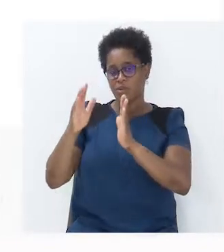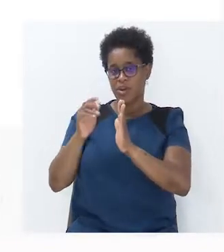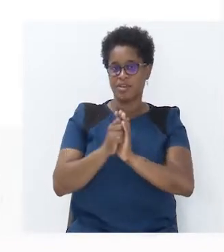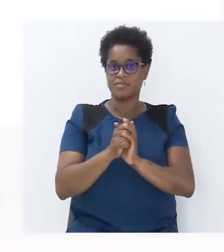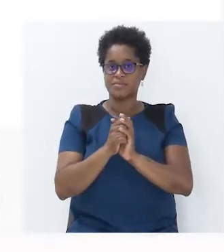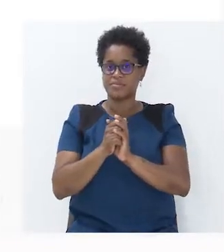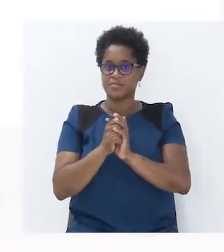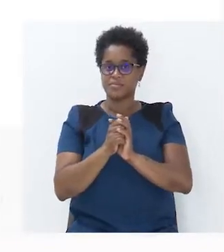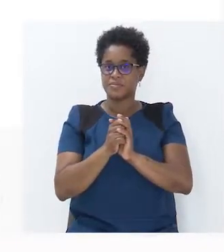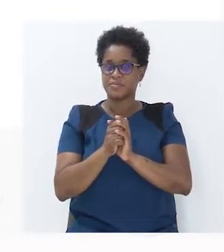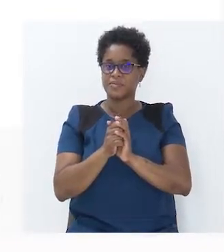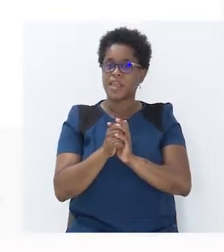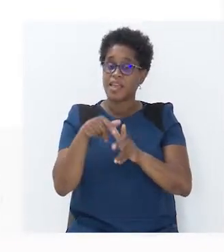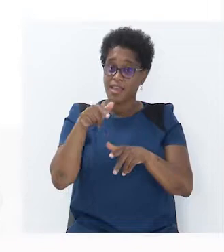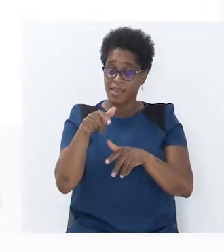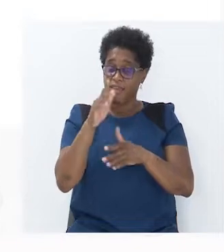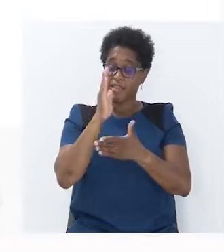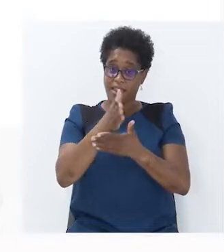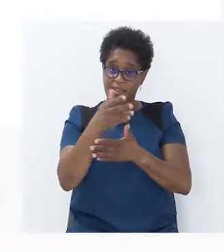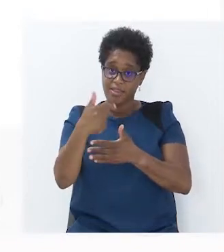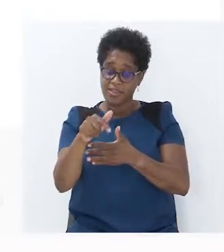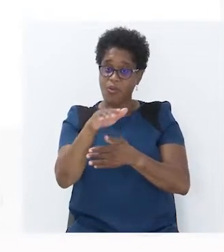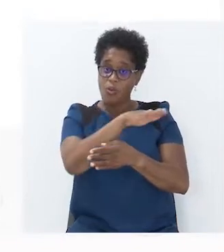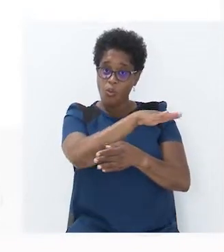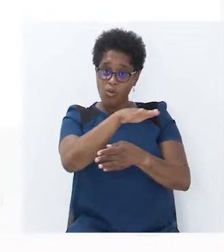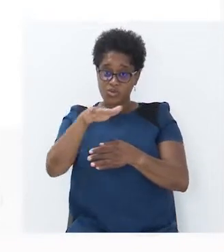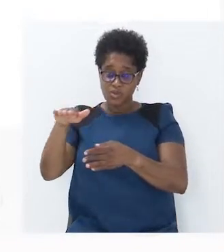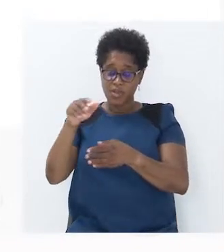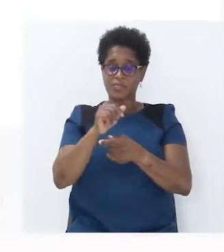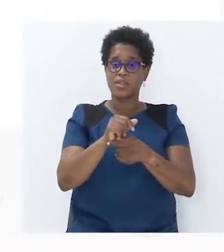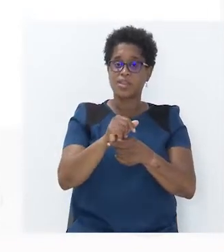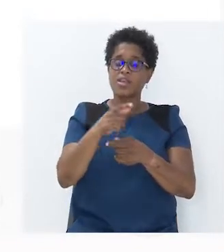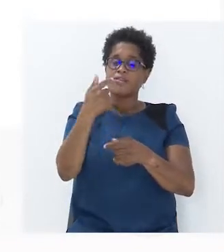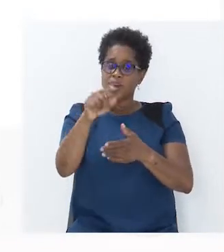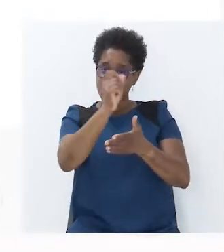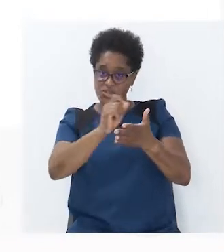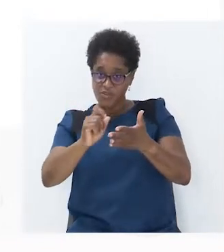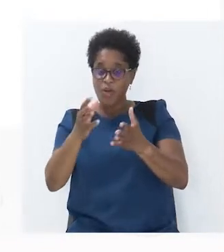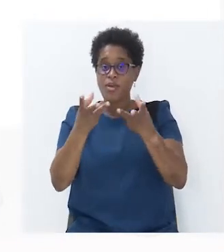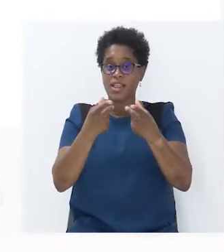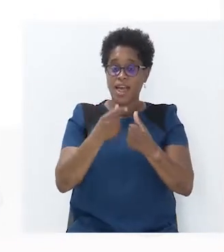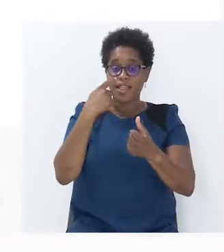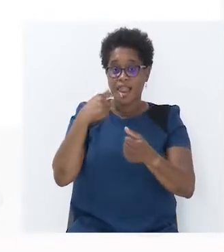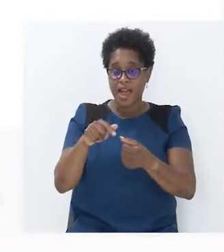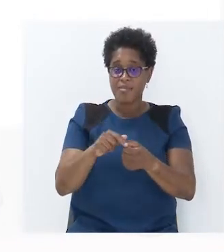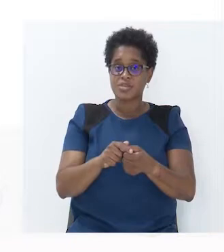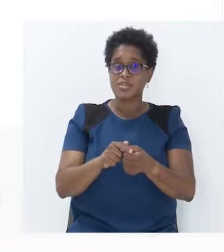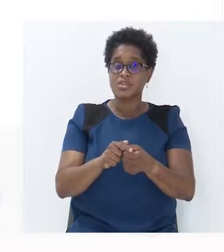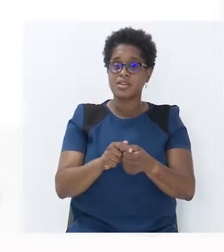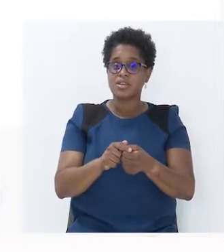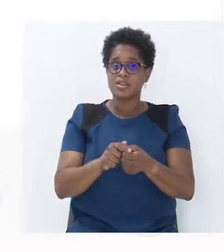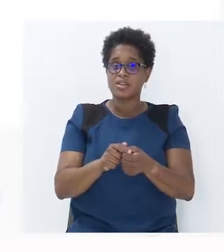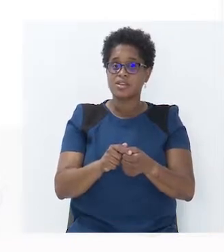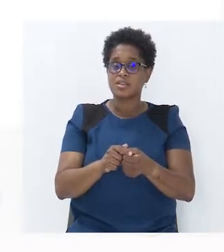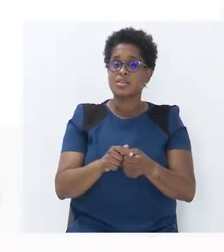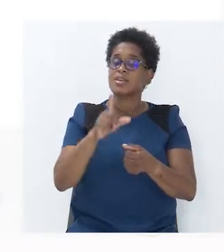Vamos aqui na reta horizontal, vamos marcar a quantidade de lápis e na reta horizontal,